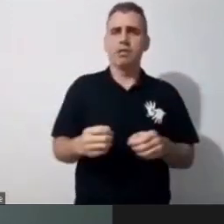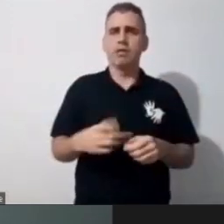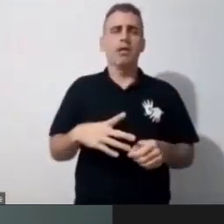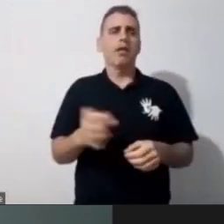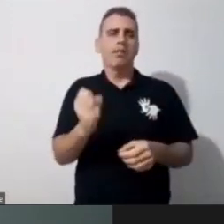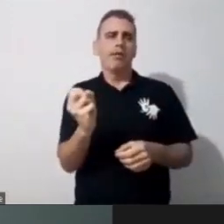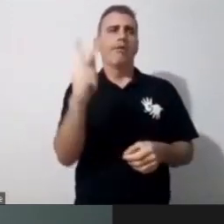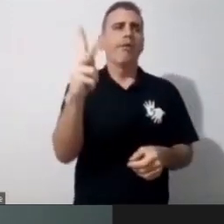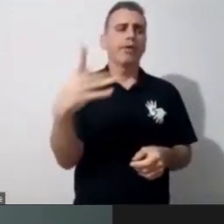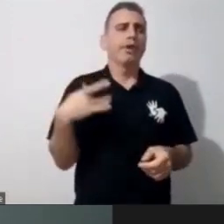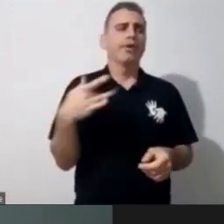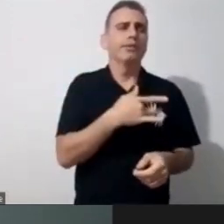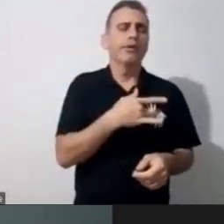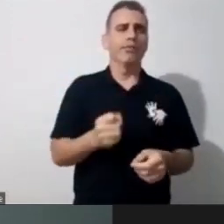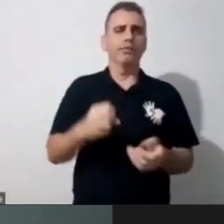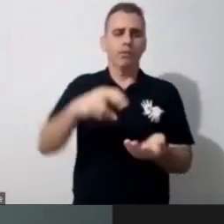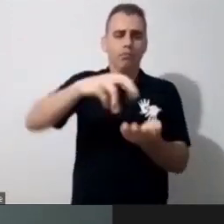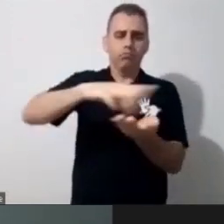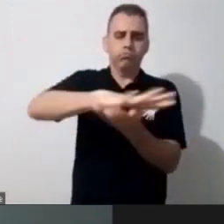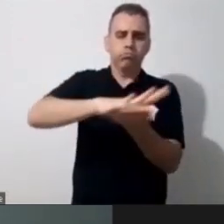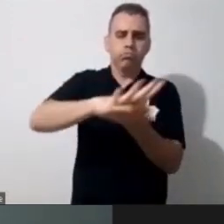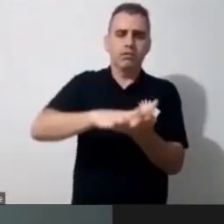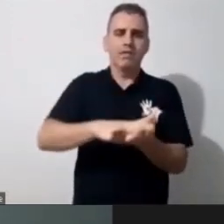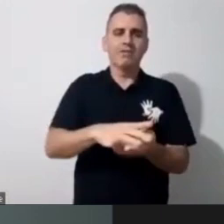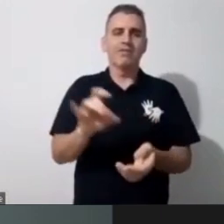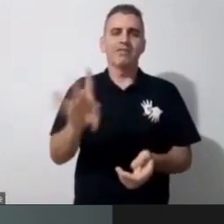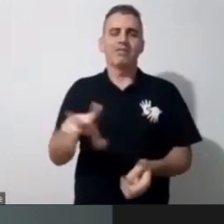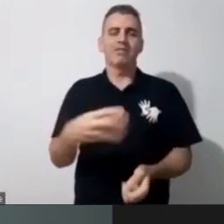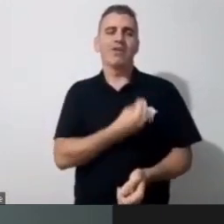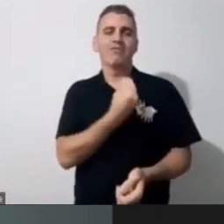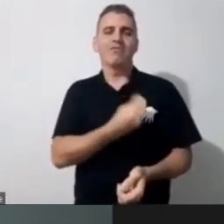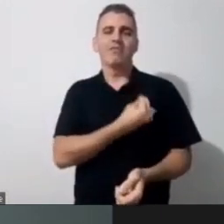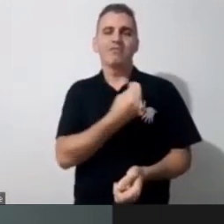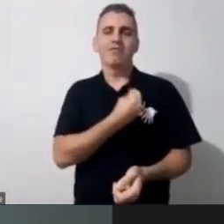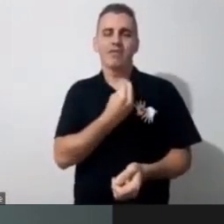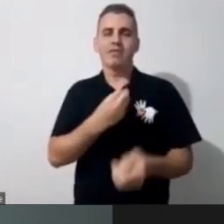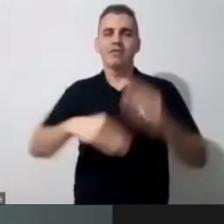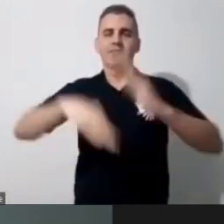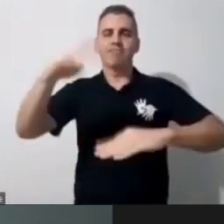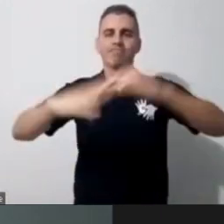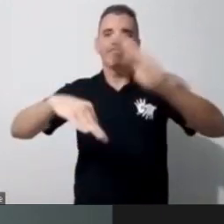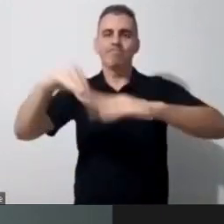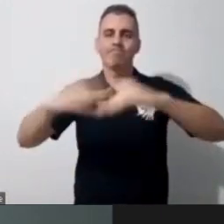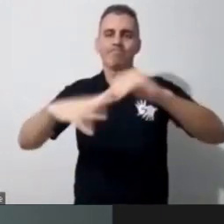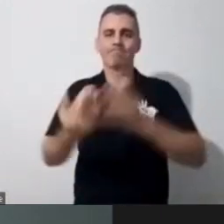pronto, mas a vivência é só na parte, então esse pós-pandemia, a gente vai ter que encontrar isso depois de no mínimo